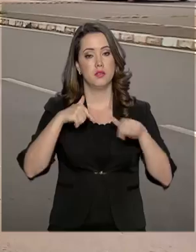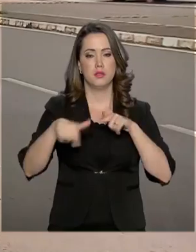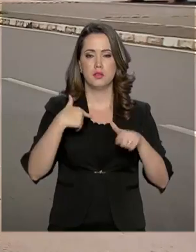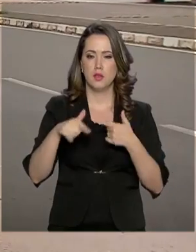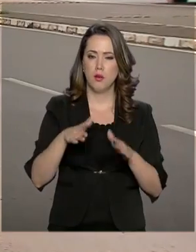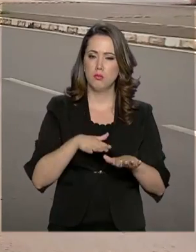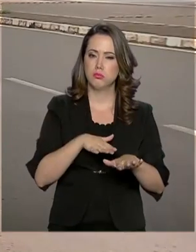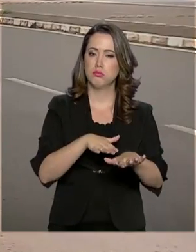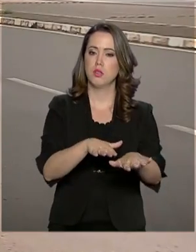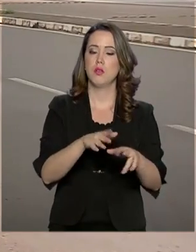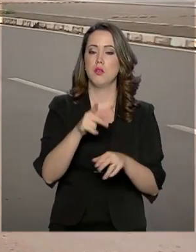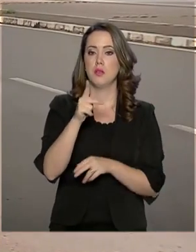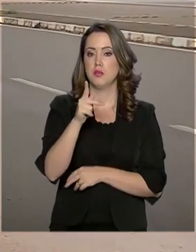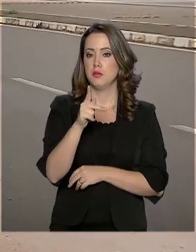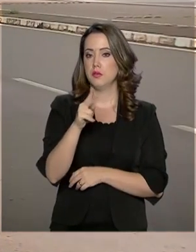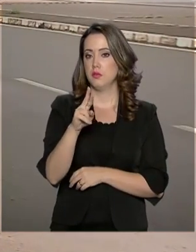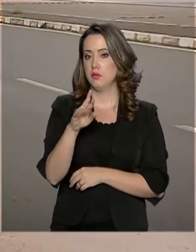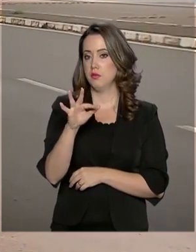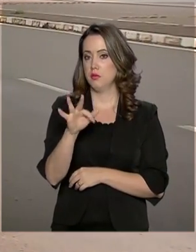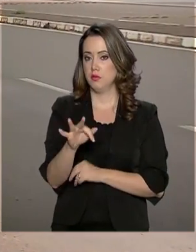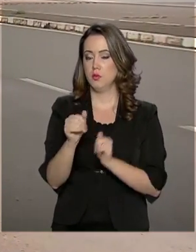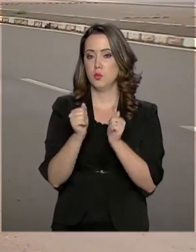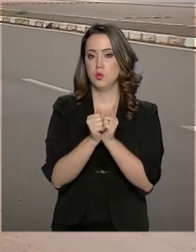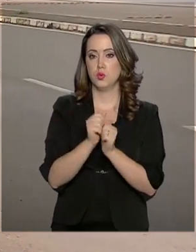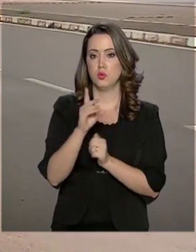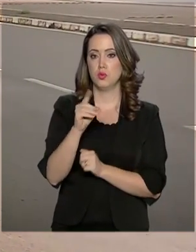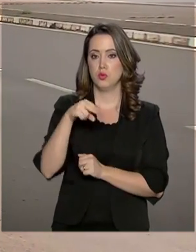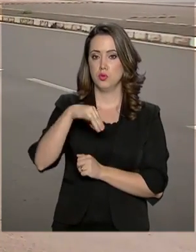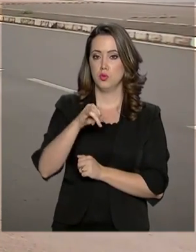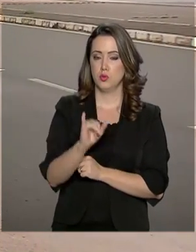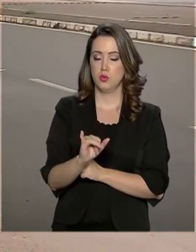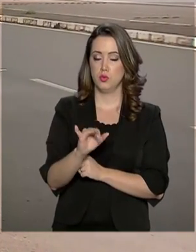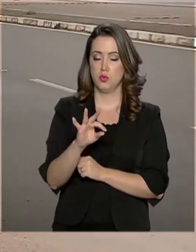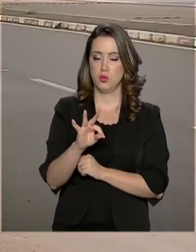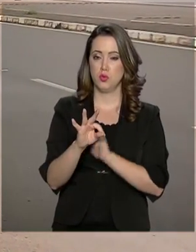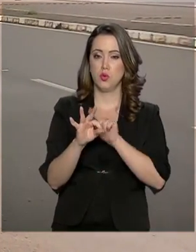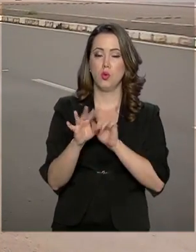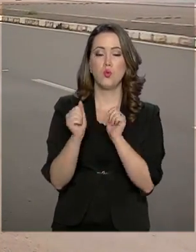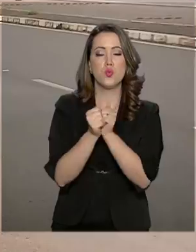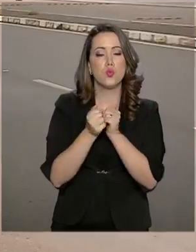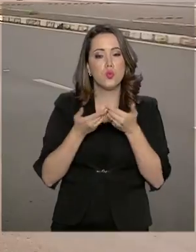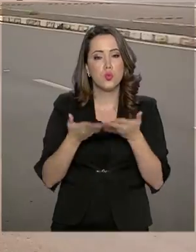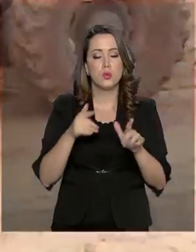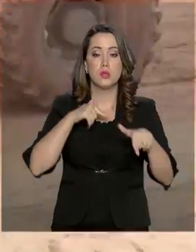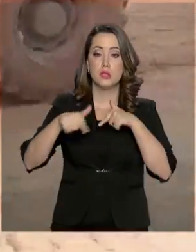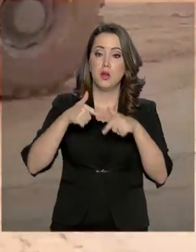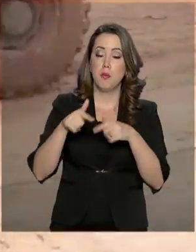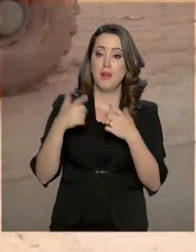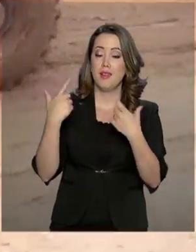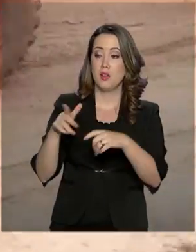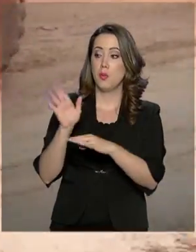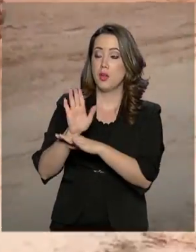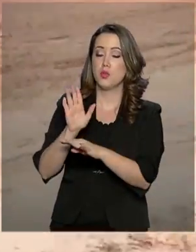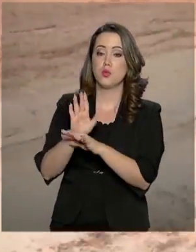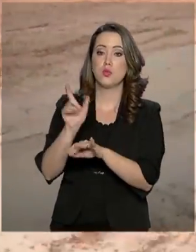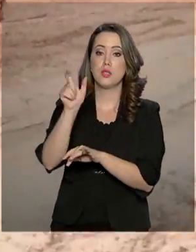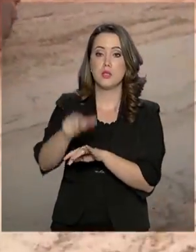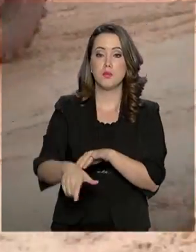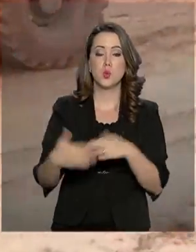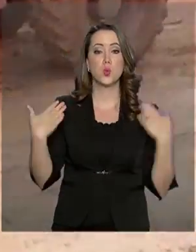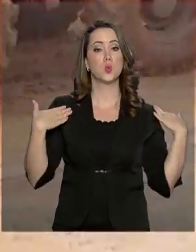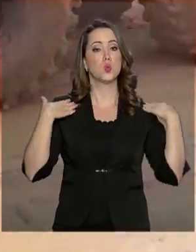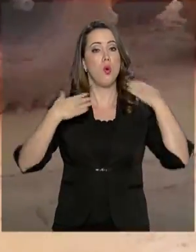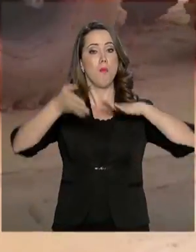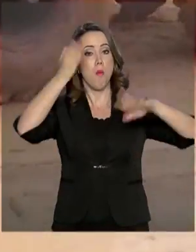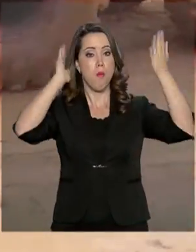rodovias, a PRF, em conjunto com o DENIT e o Exército, continuam atendendo os caminhoneiros que estão na BR